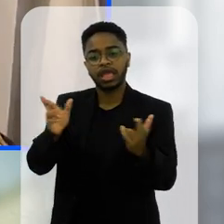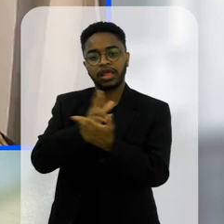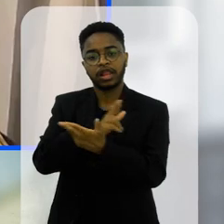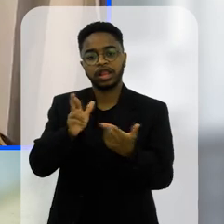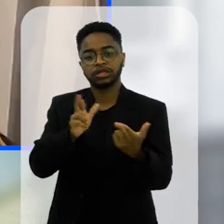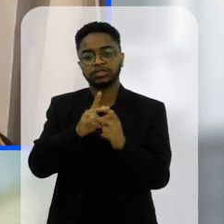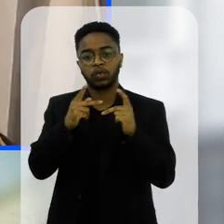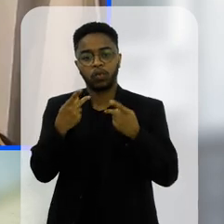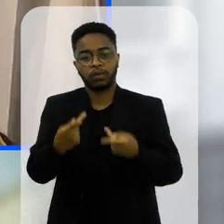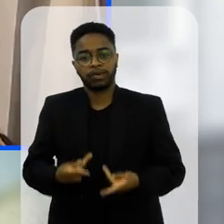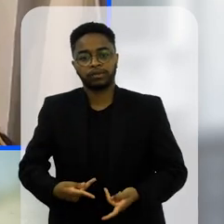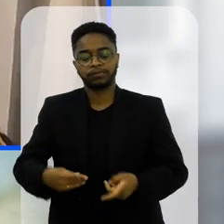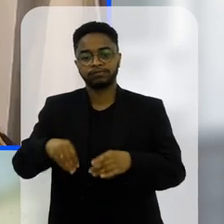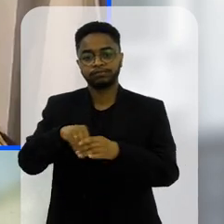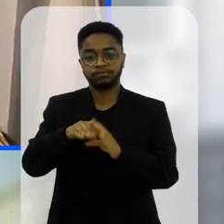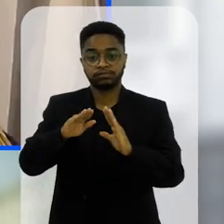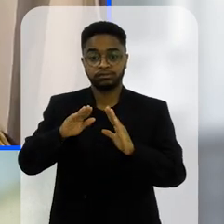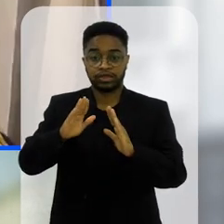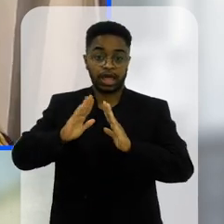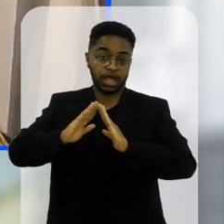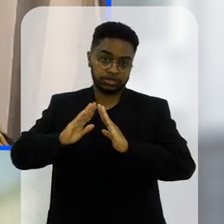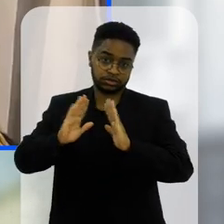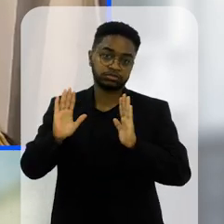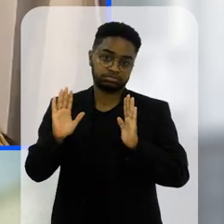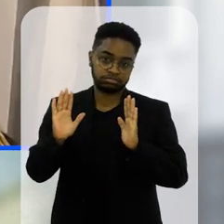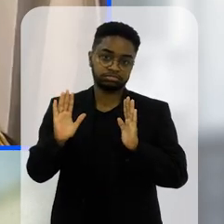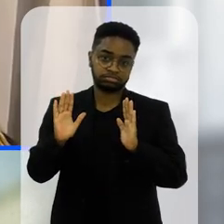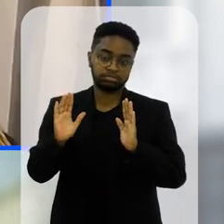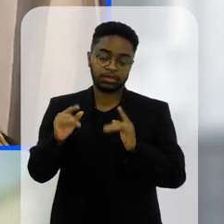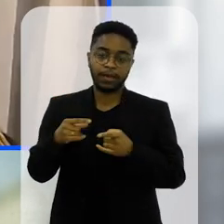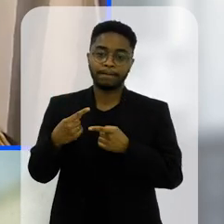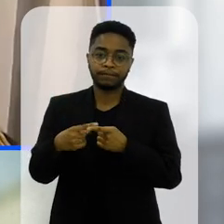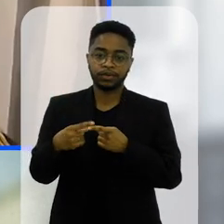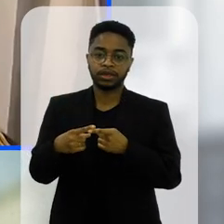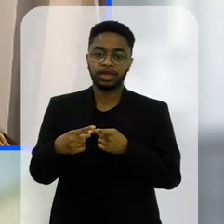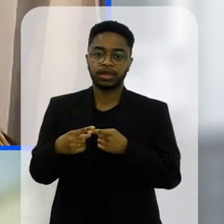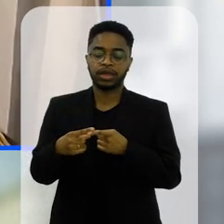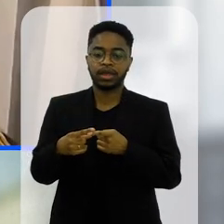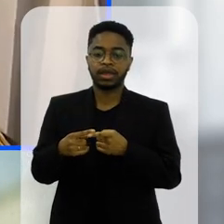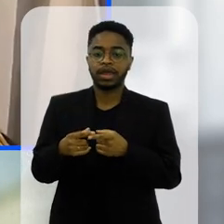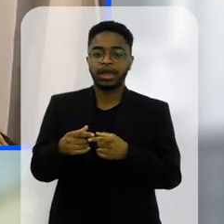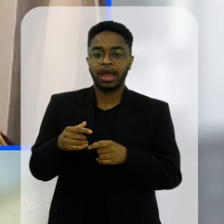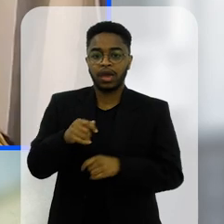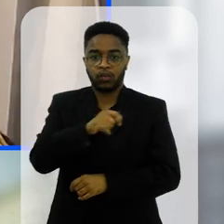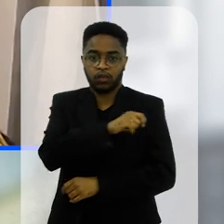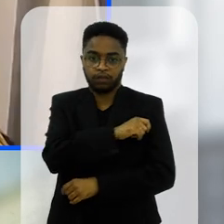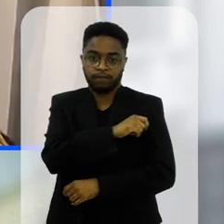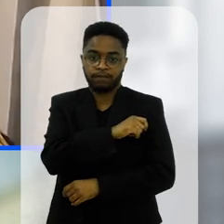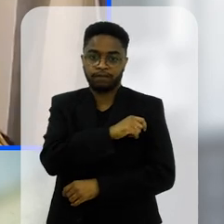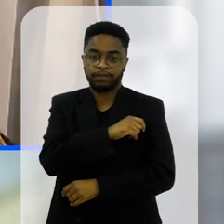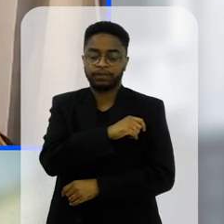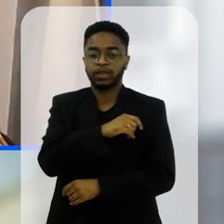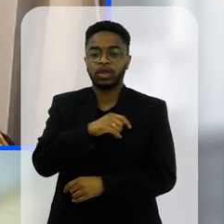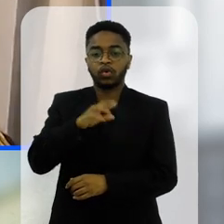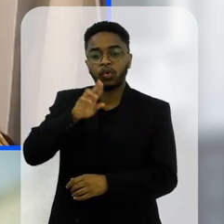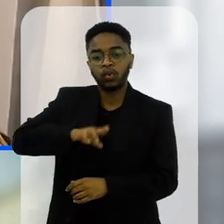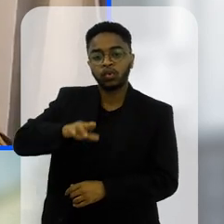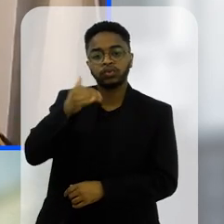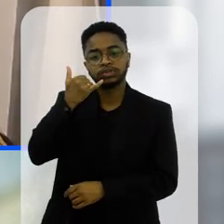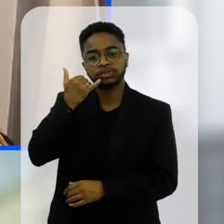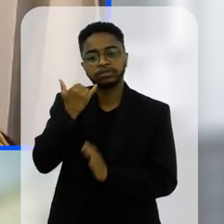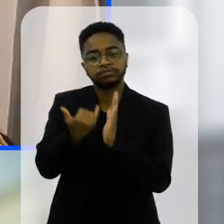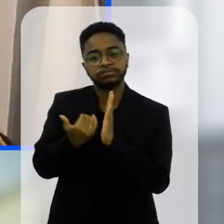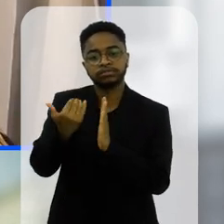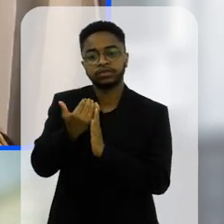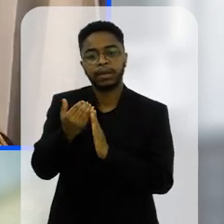humanas que acontecem no espaço de casa né eles passam muito tempo nas telas eles hoje brincam menos com